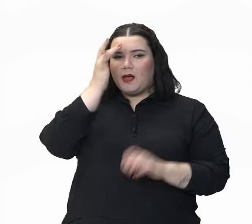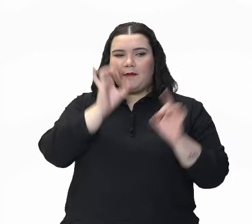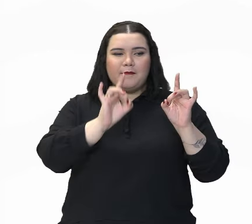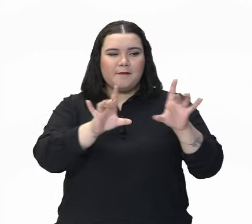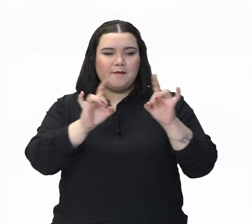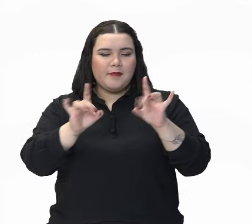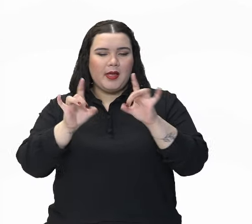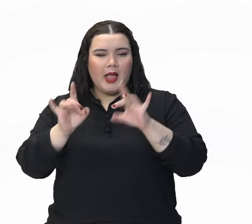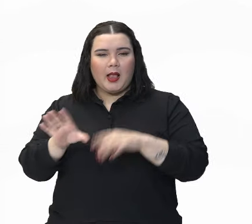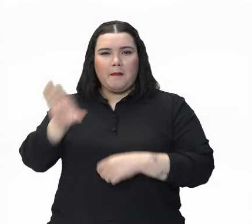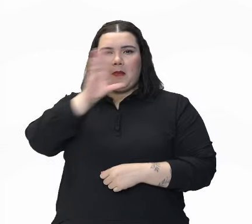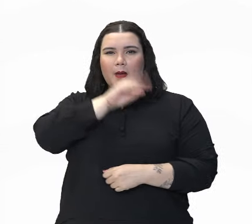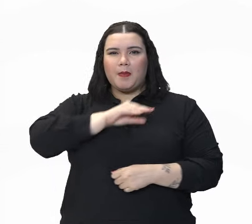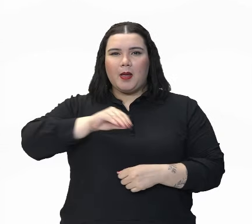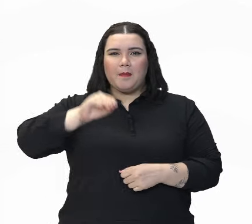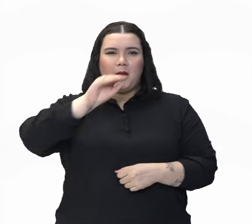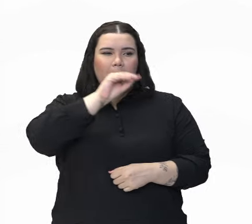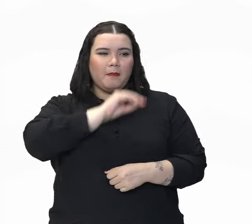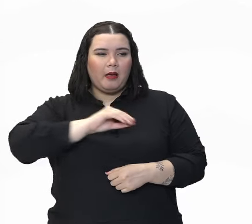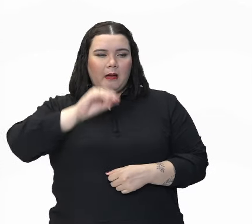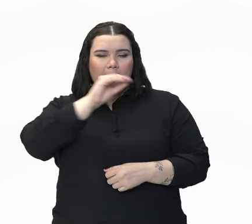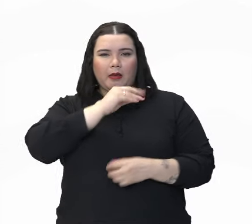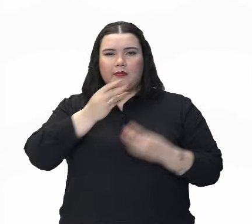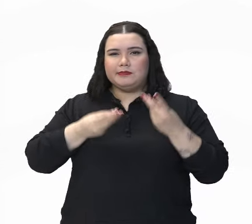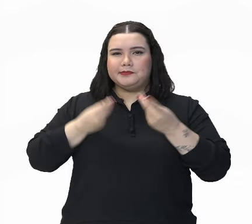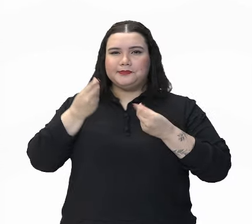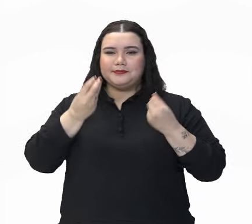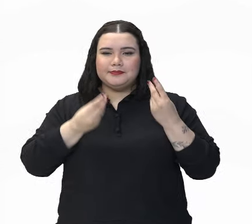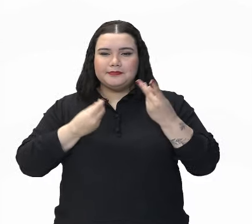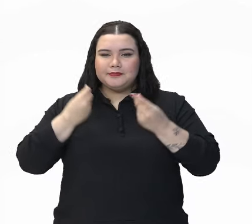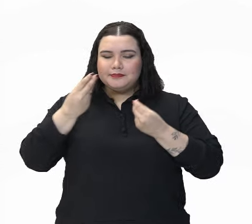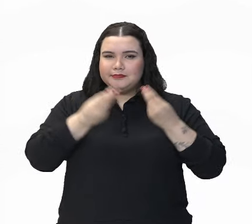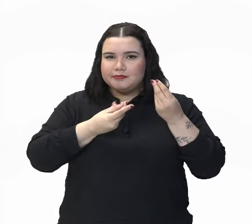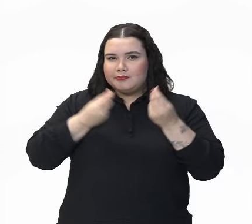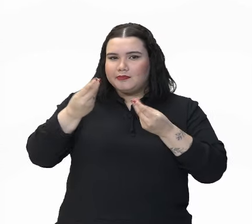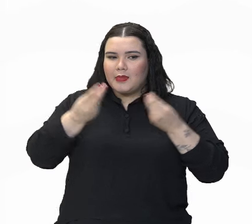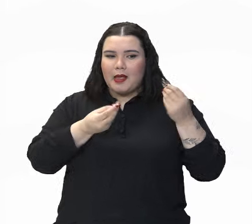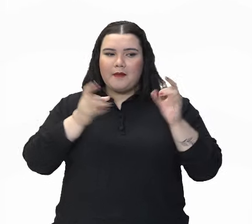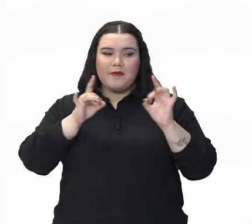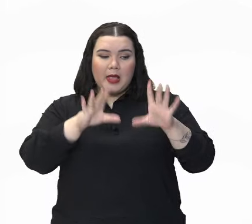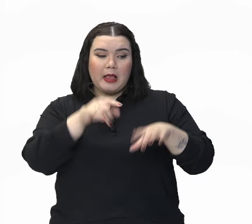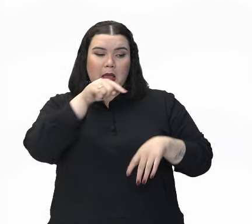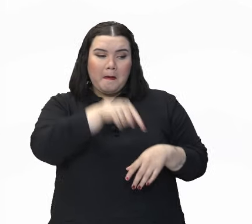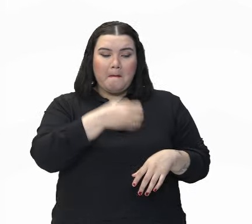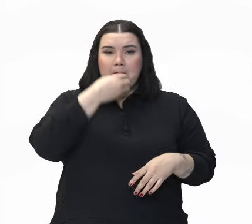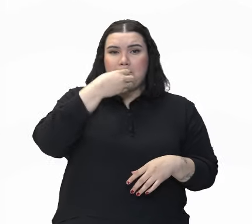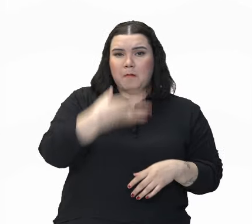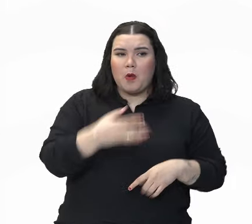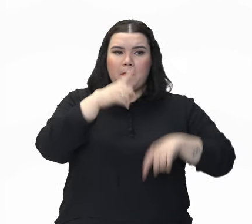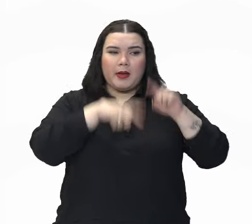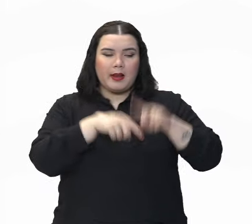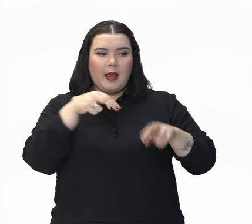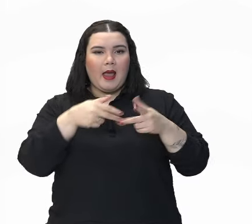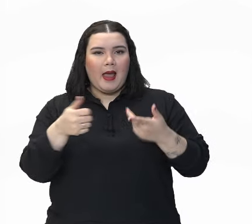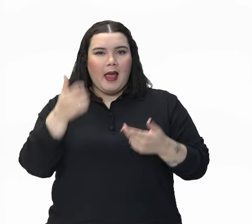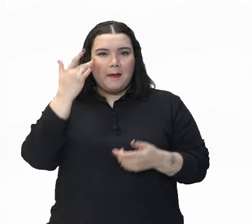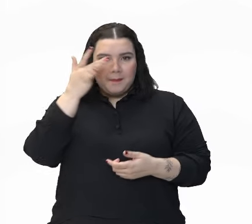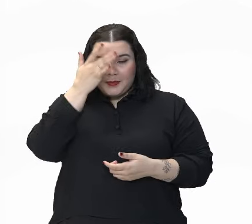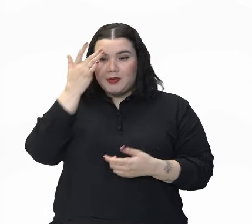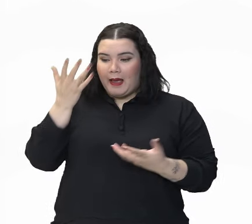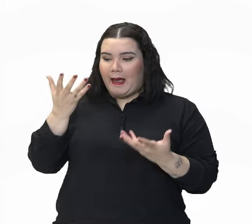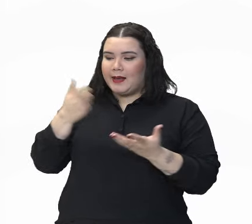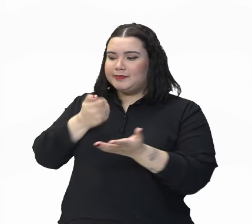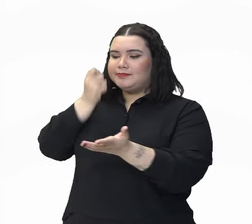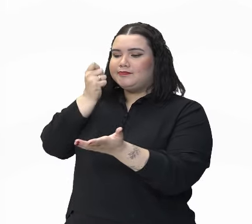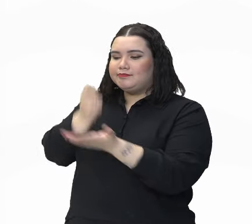bonito e quer porque quer vender tal produto, porque é bom quando você compra, que chega em casa e viu que foi